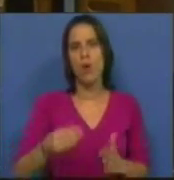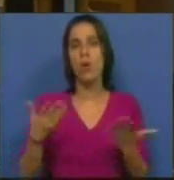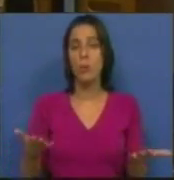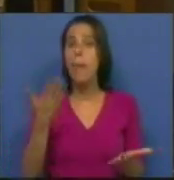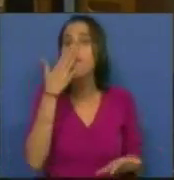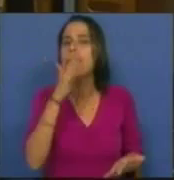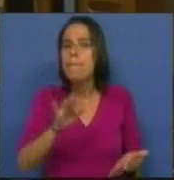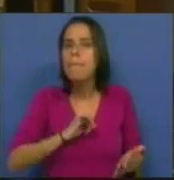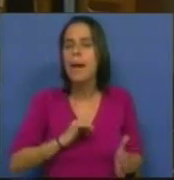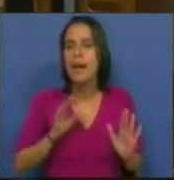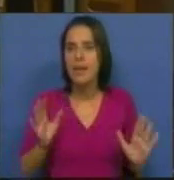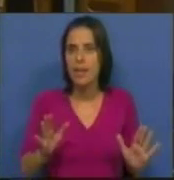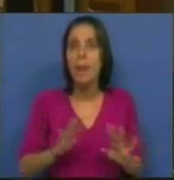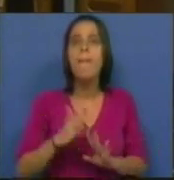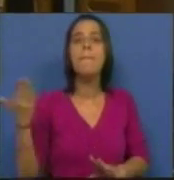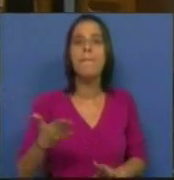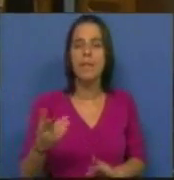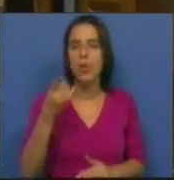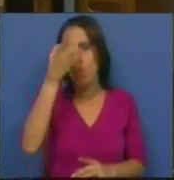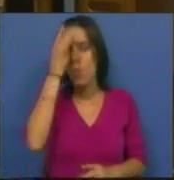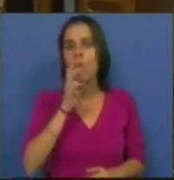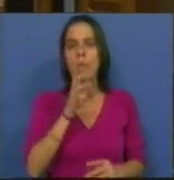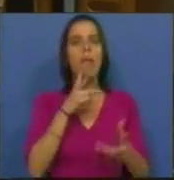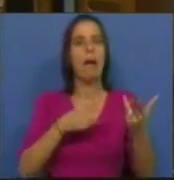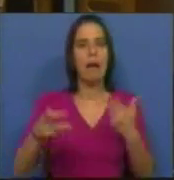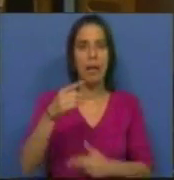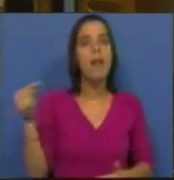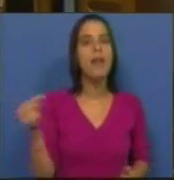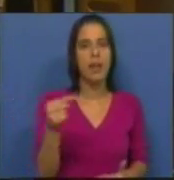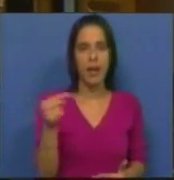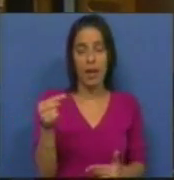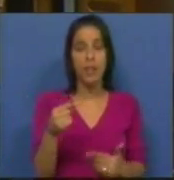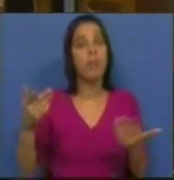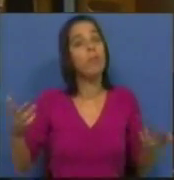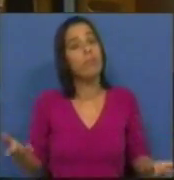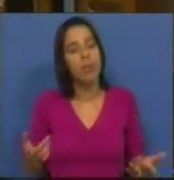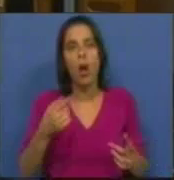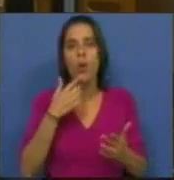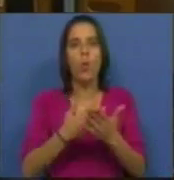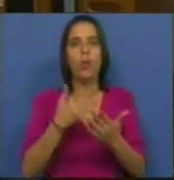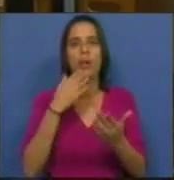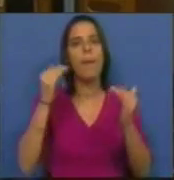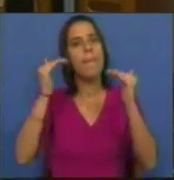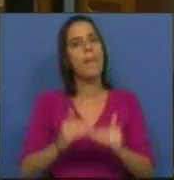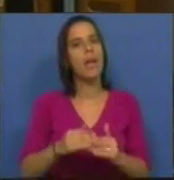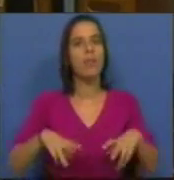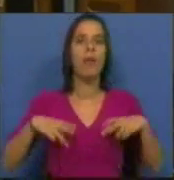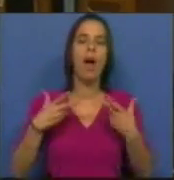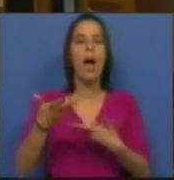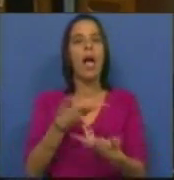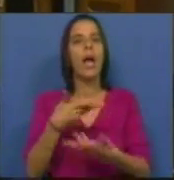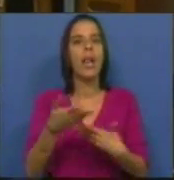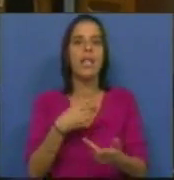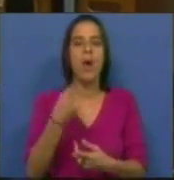parece merecer um comentário crítico e negativo, e isso não enobrece o Parlamento Europeu, que em